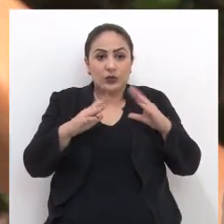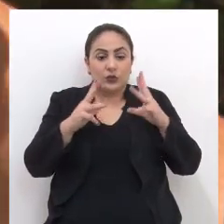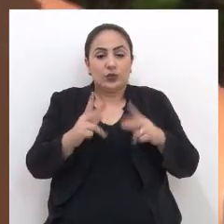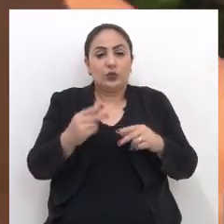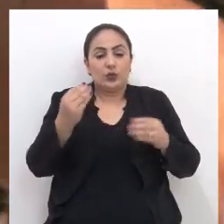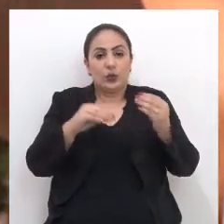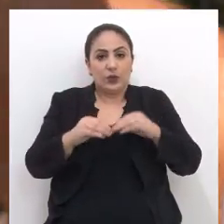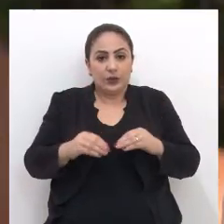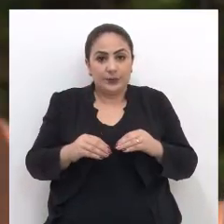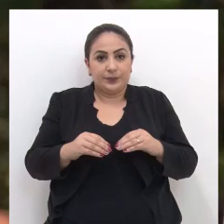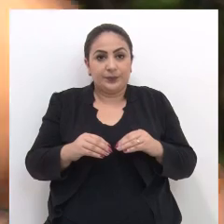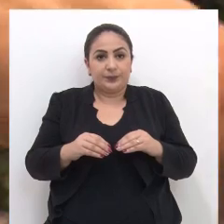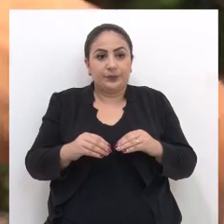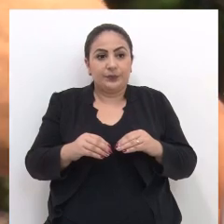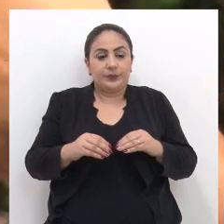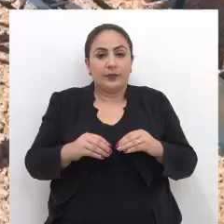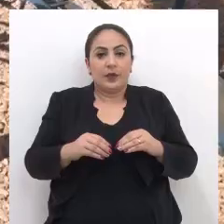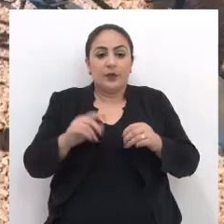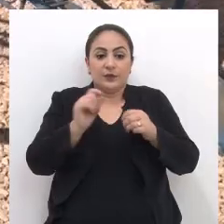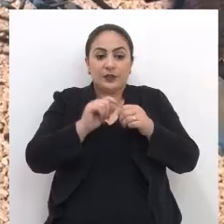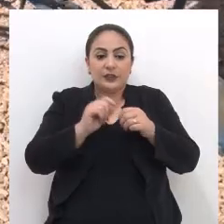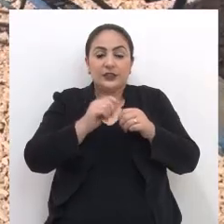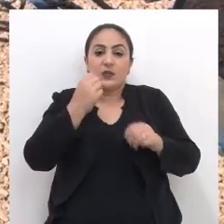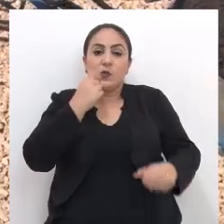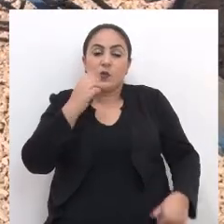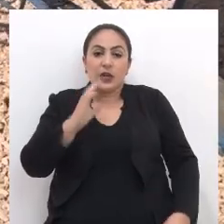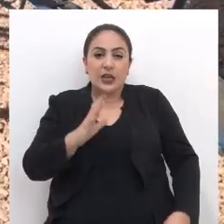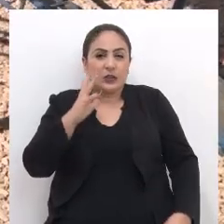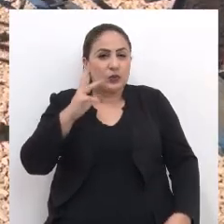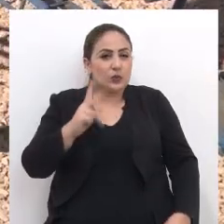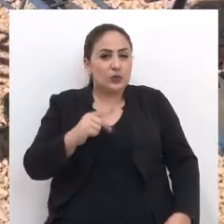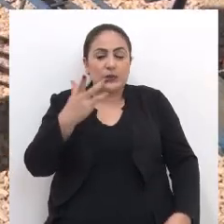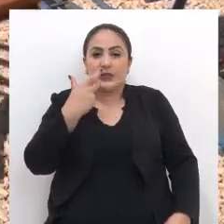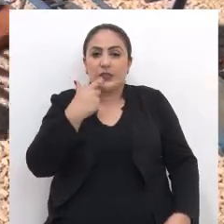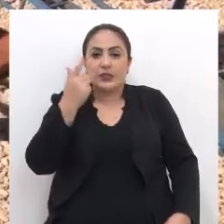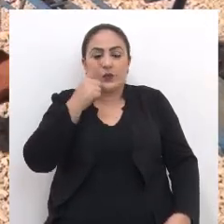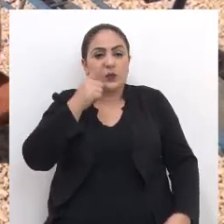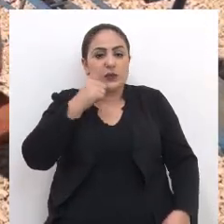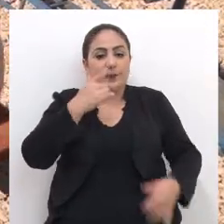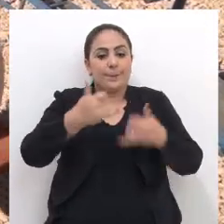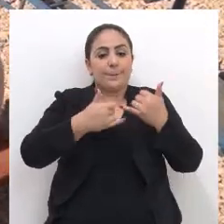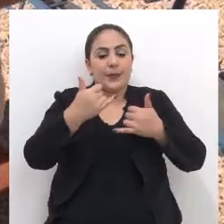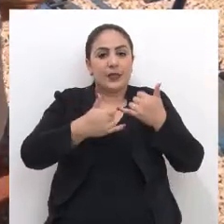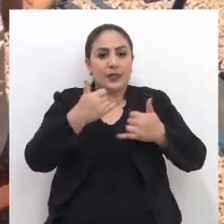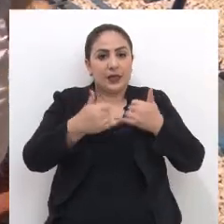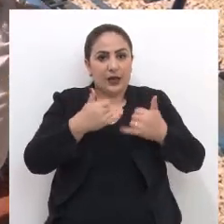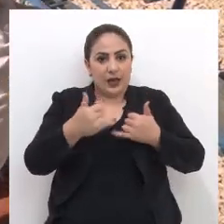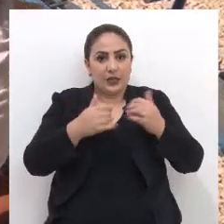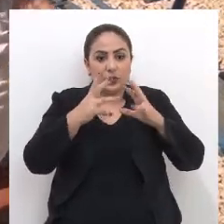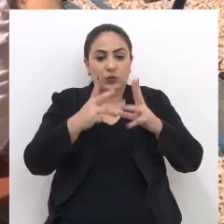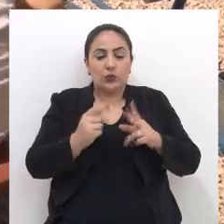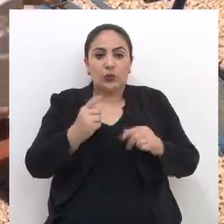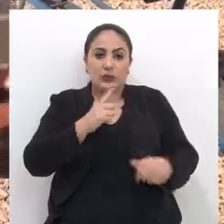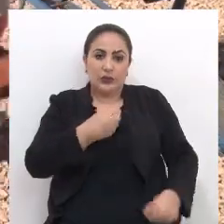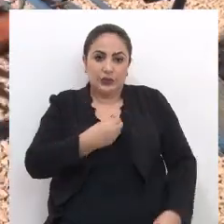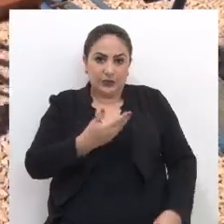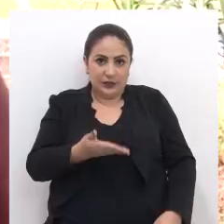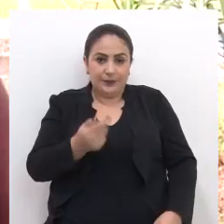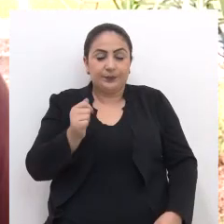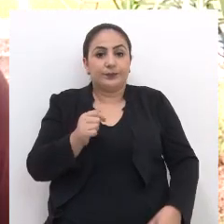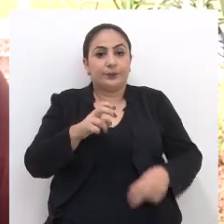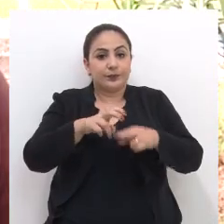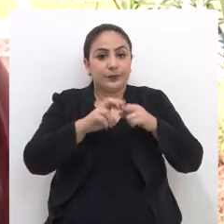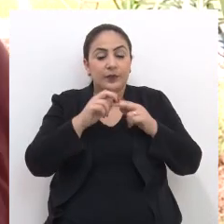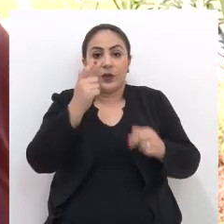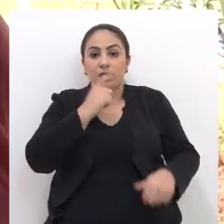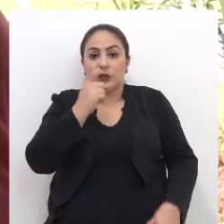os moradores, colocar os brinquedos, enterrar os brinquedos, fazer um concreto, para as crianças poderem brincar com os brinquedos que tem